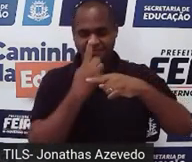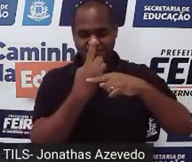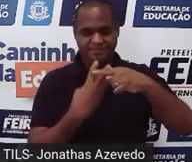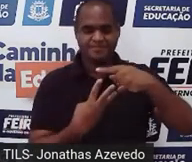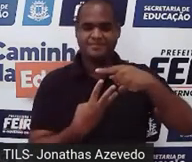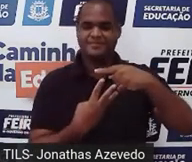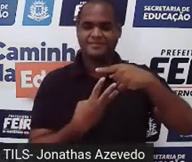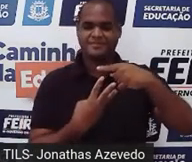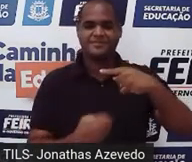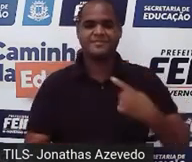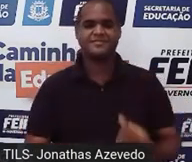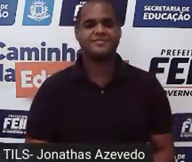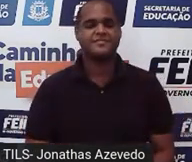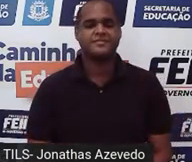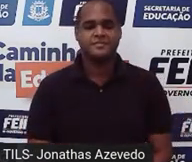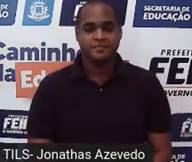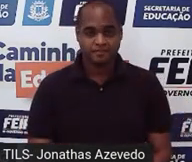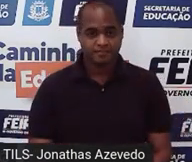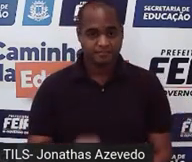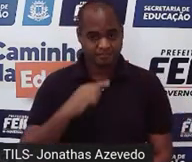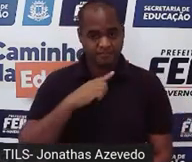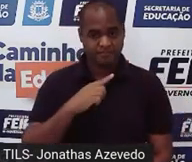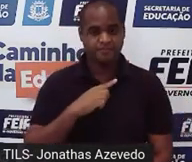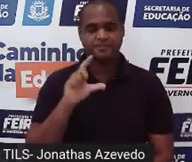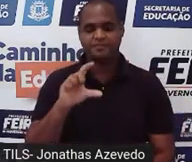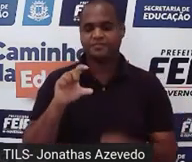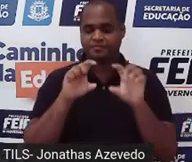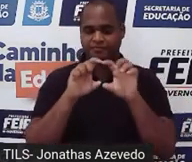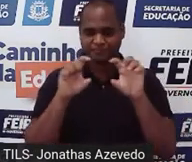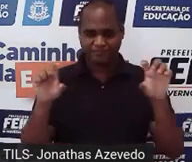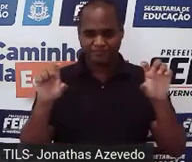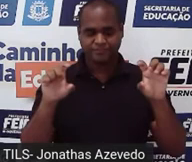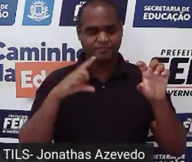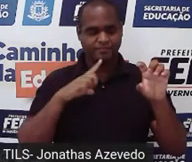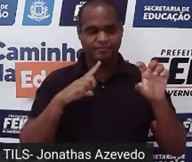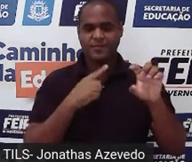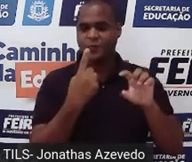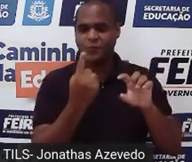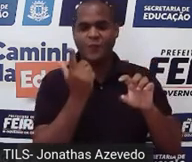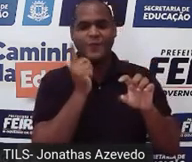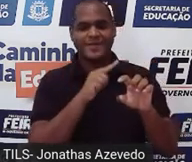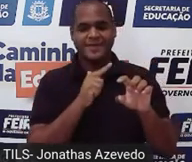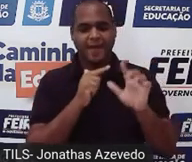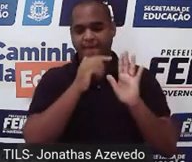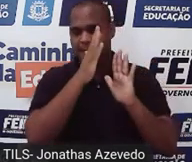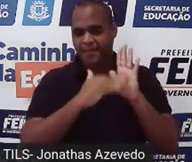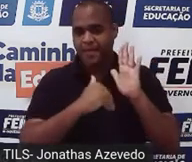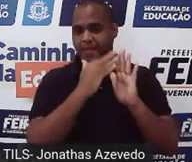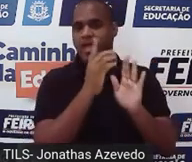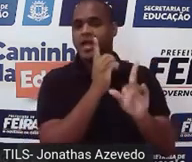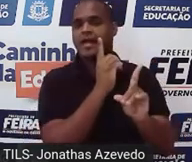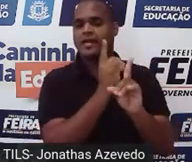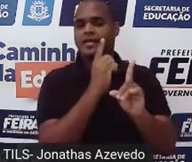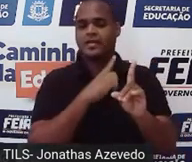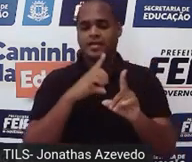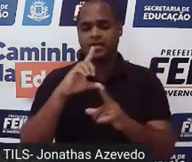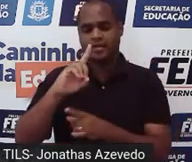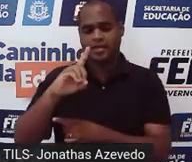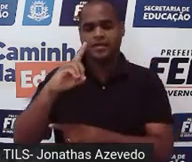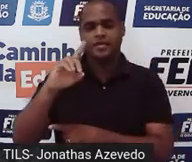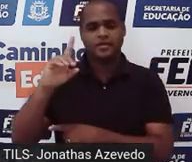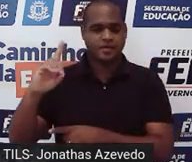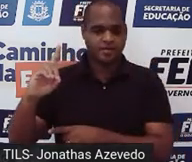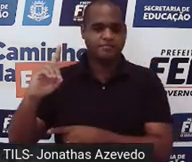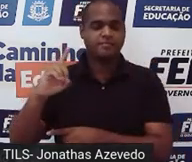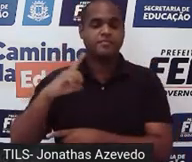número 3 embaixo. De 3 quadrados foi pintado 1. Praxa o número decimal, pega o número